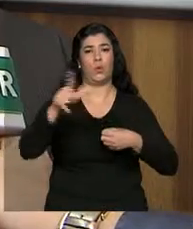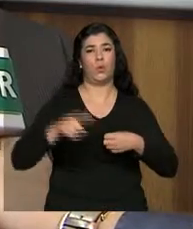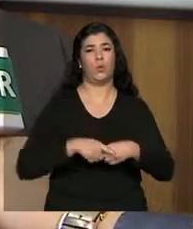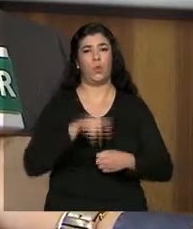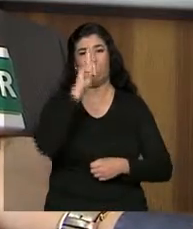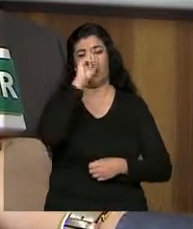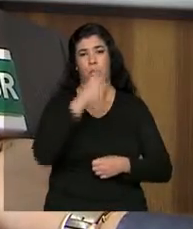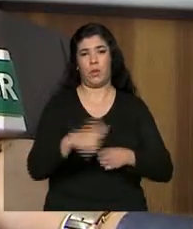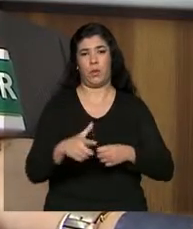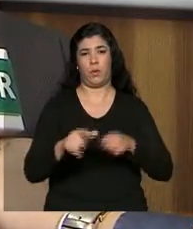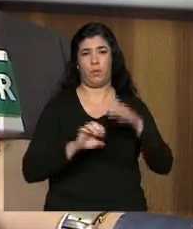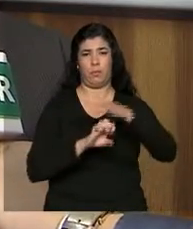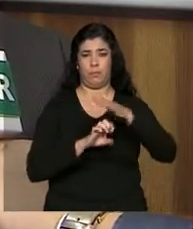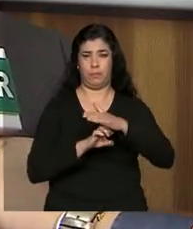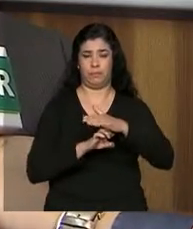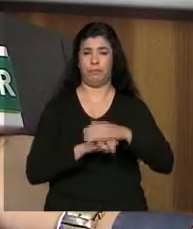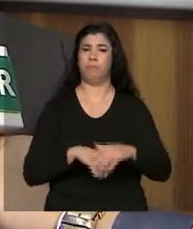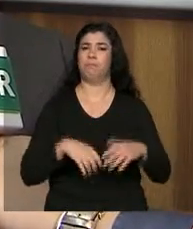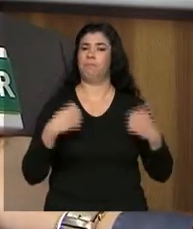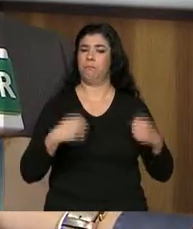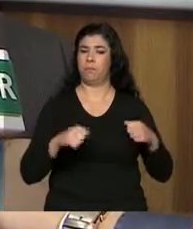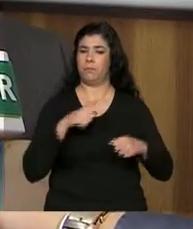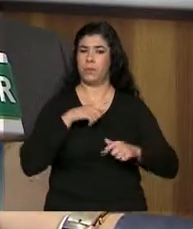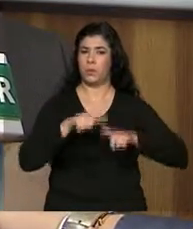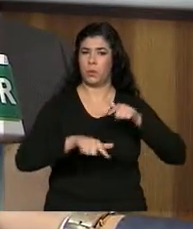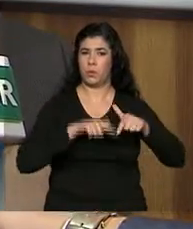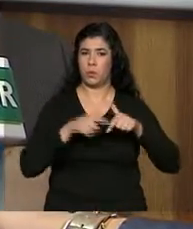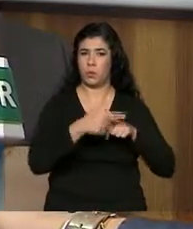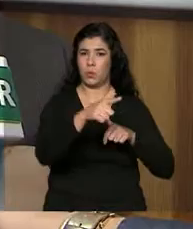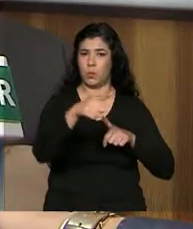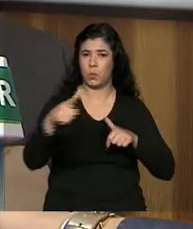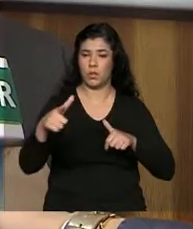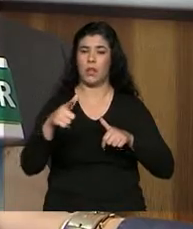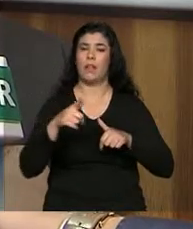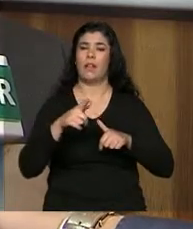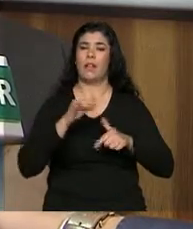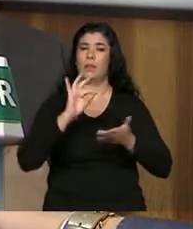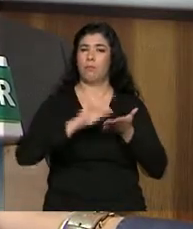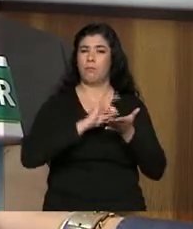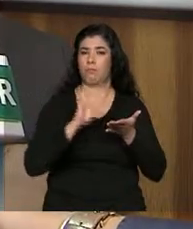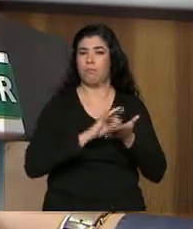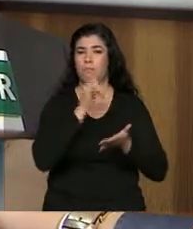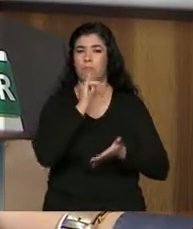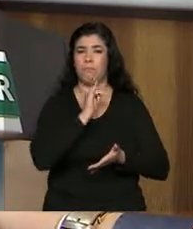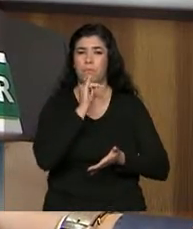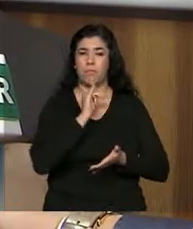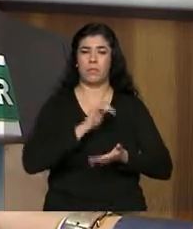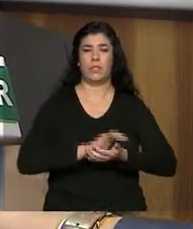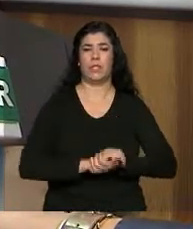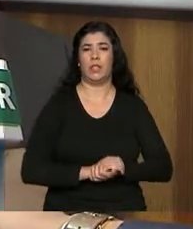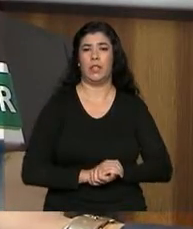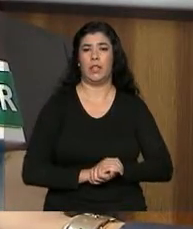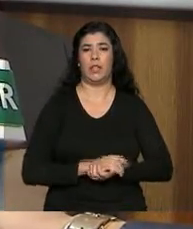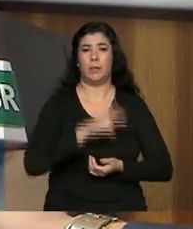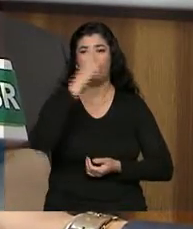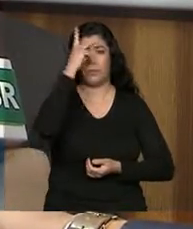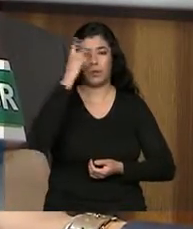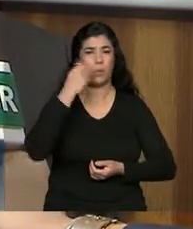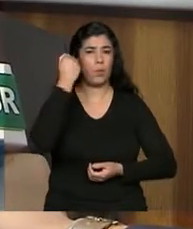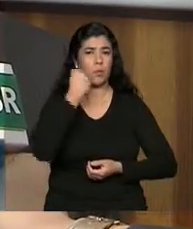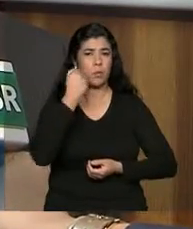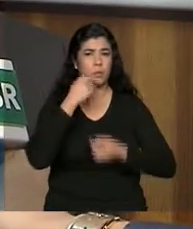Existem ocupações em que é permitida fazer essa inscrição, por exemplo, barbeiro,